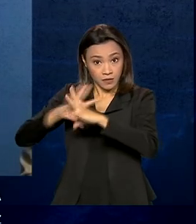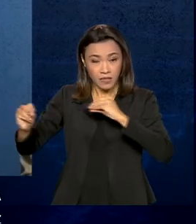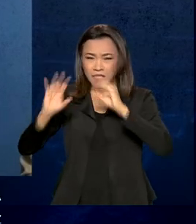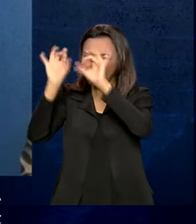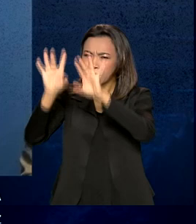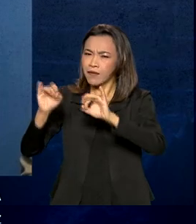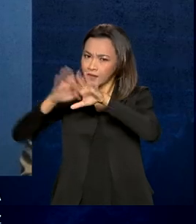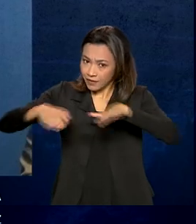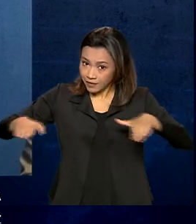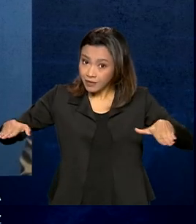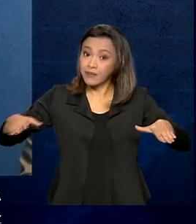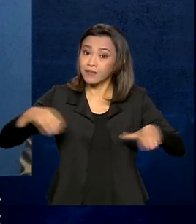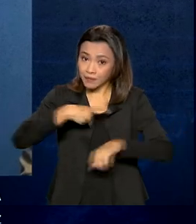crianças desaparecidas no nosso país.